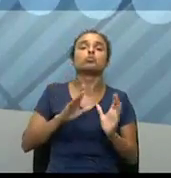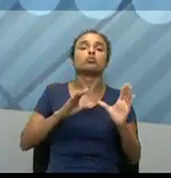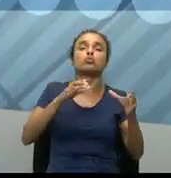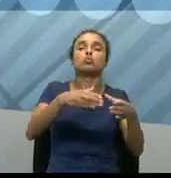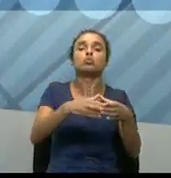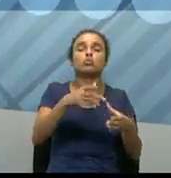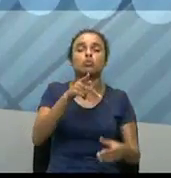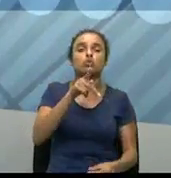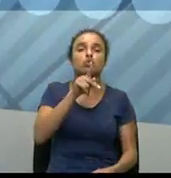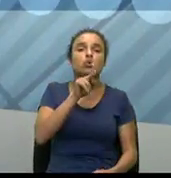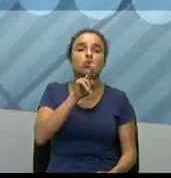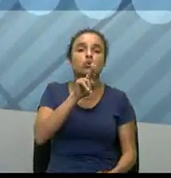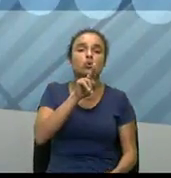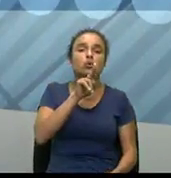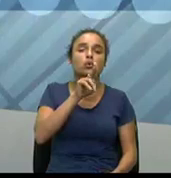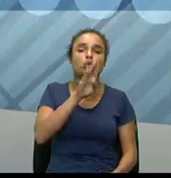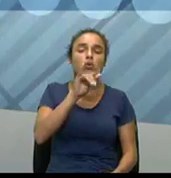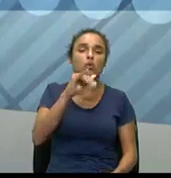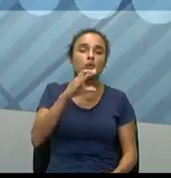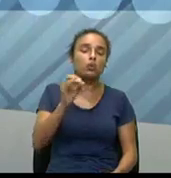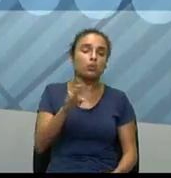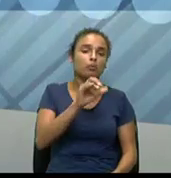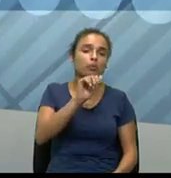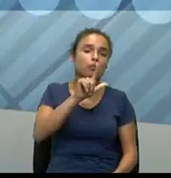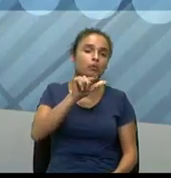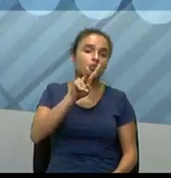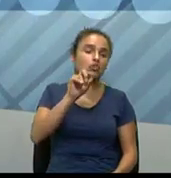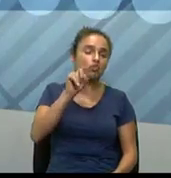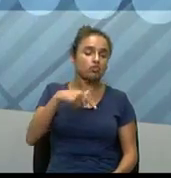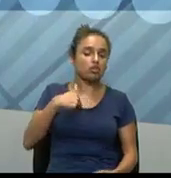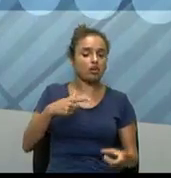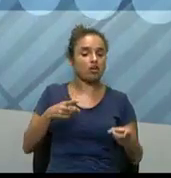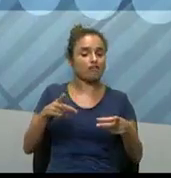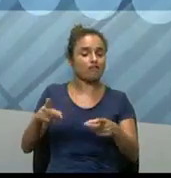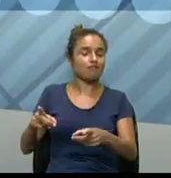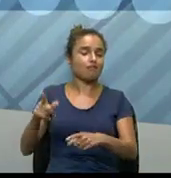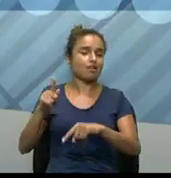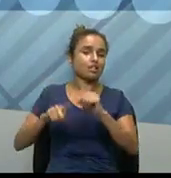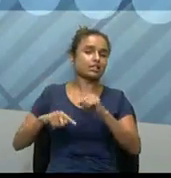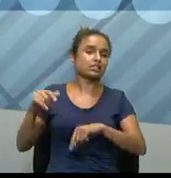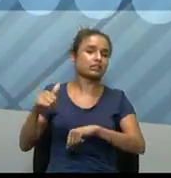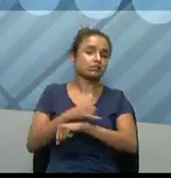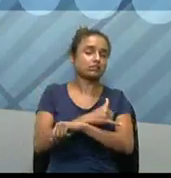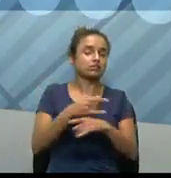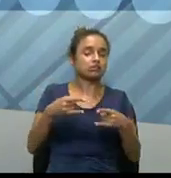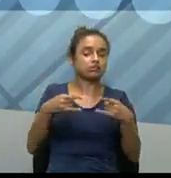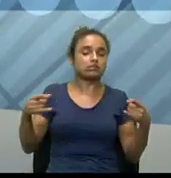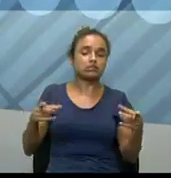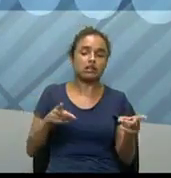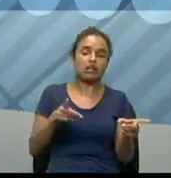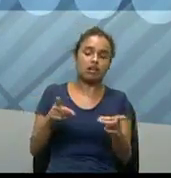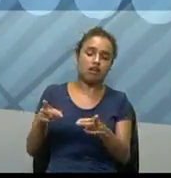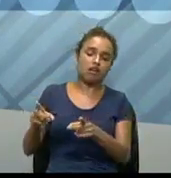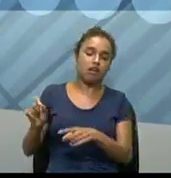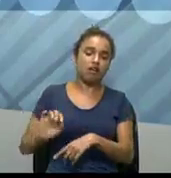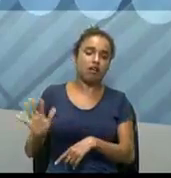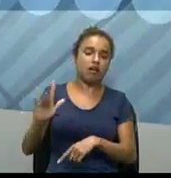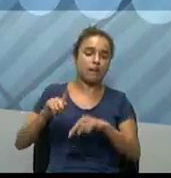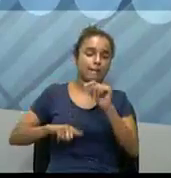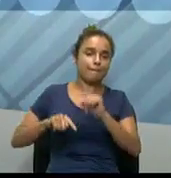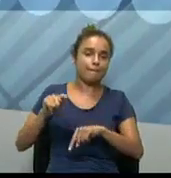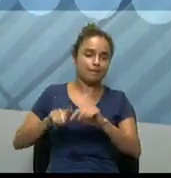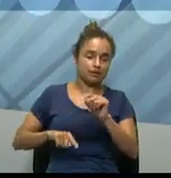-alvo, né? Ah, eu vou vender passagem aérea, eu vou vender alguns serviços caros, né? Então, tá aí também uma